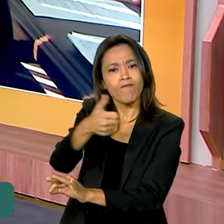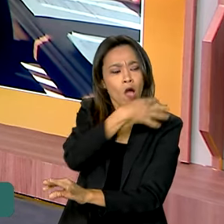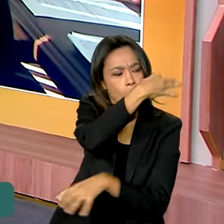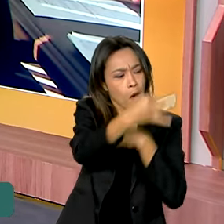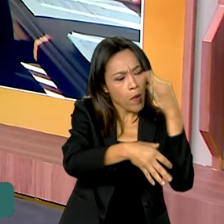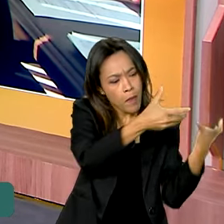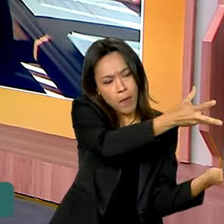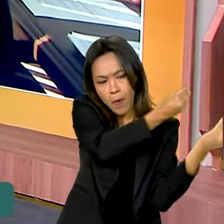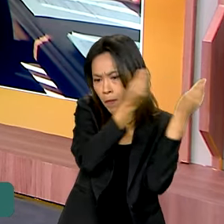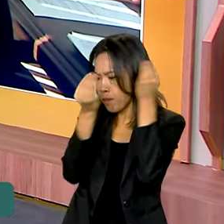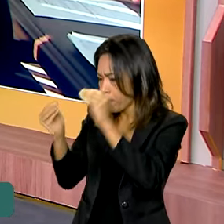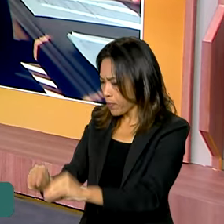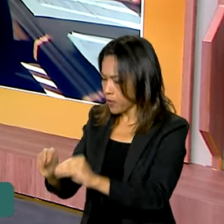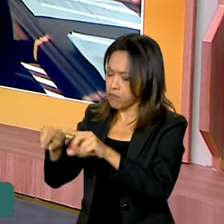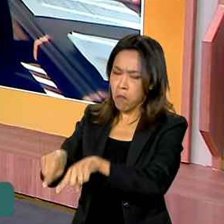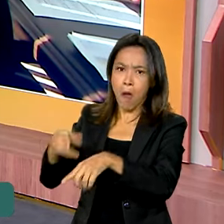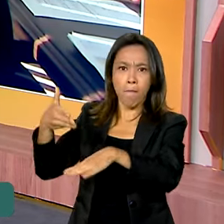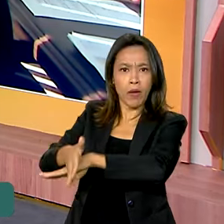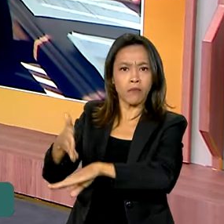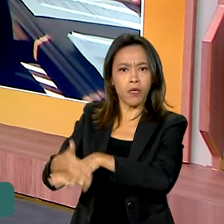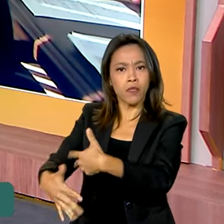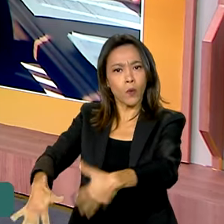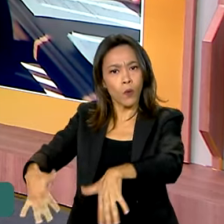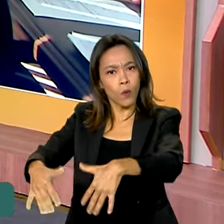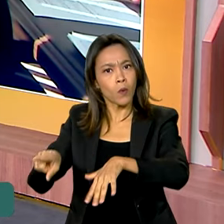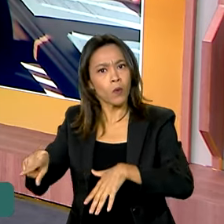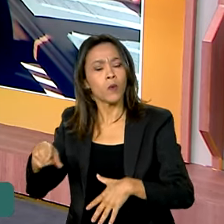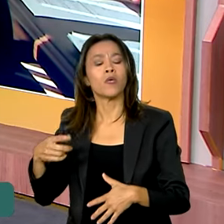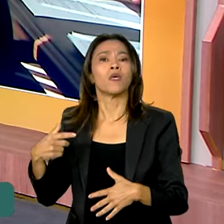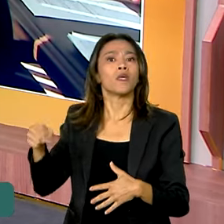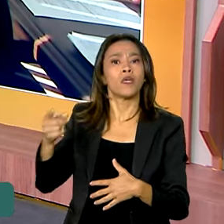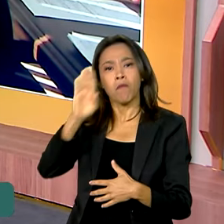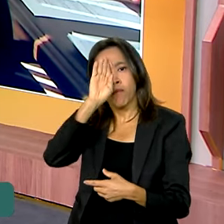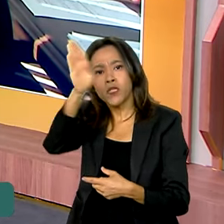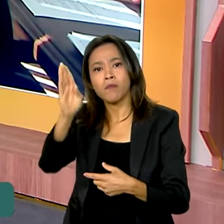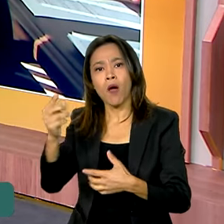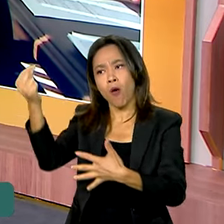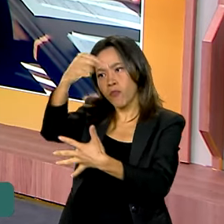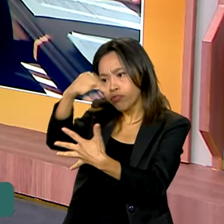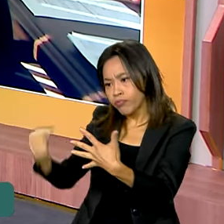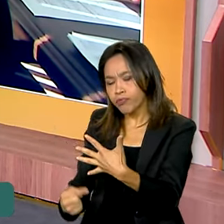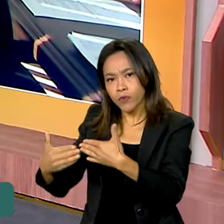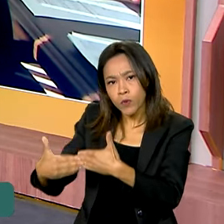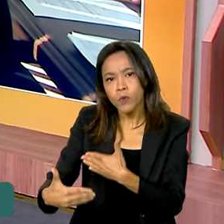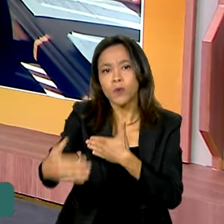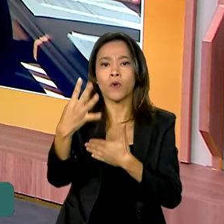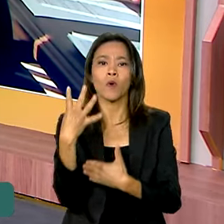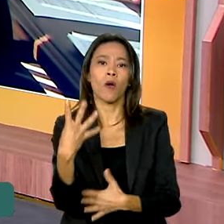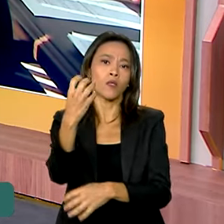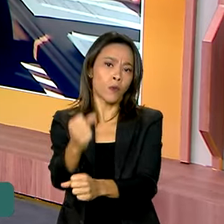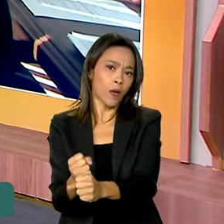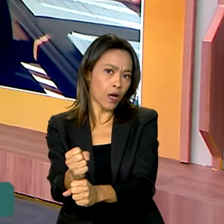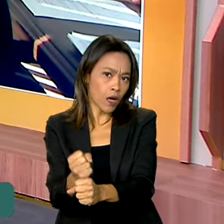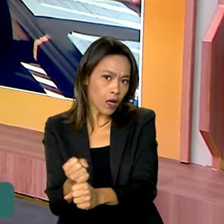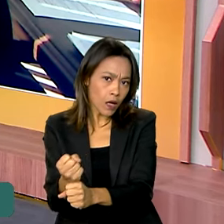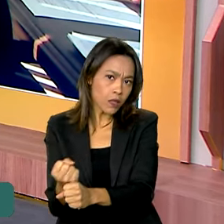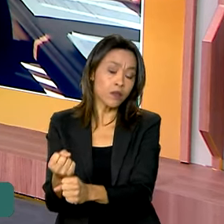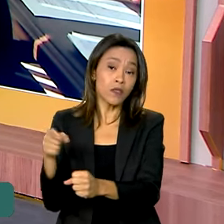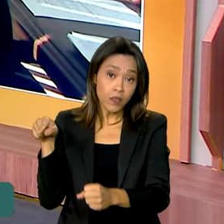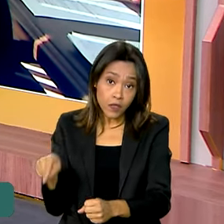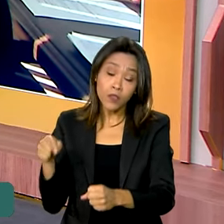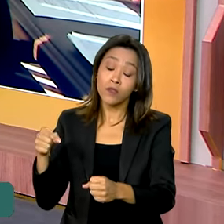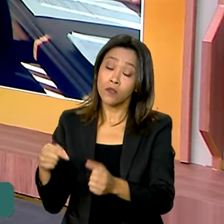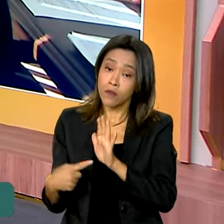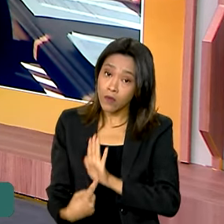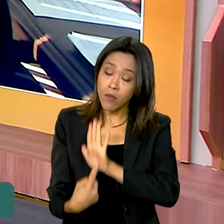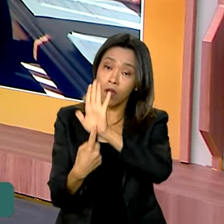popular, uma das mais marcantes aí, que determinou as prioridades do governo para os próximos quatro anos. Eu acho que isso mostra bem a importância,